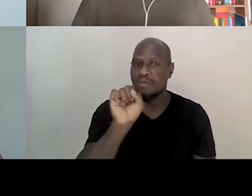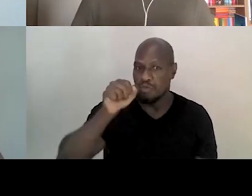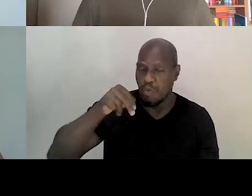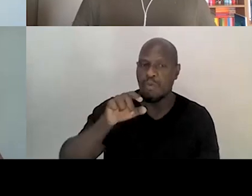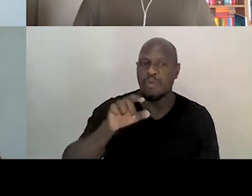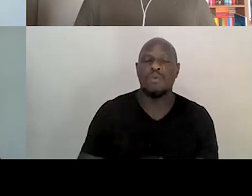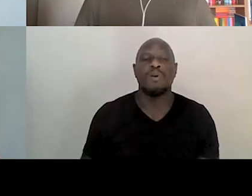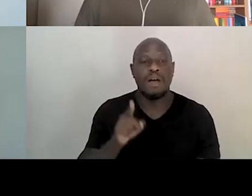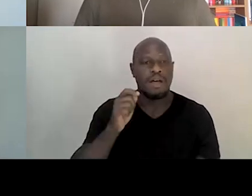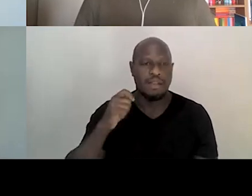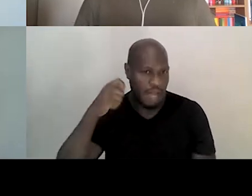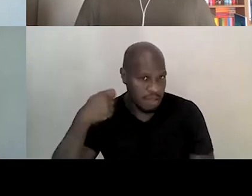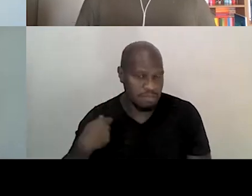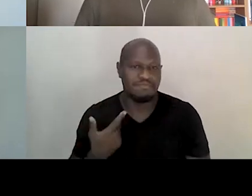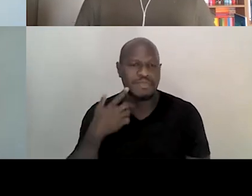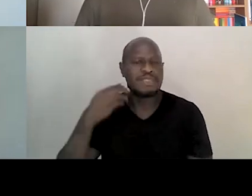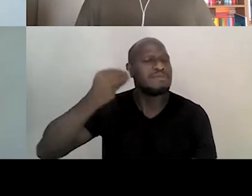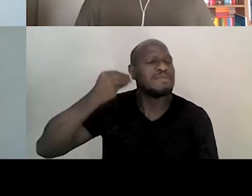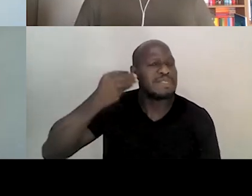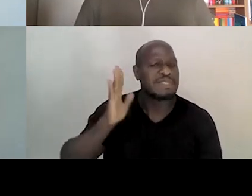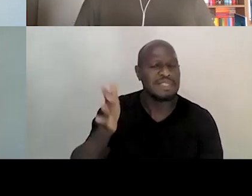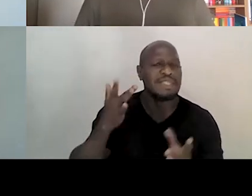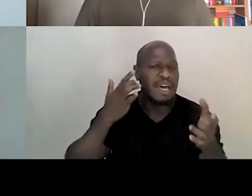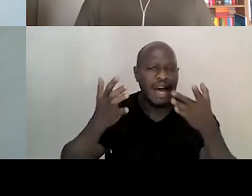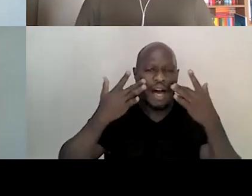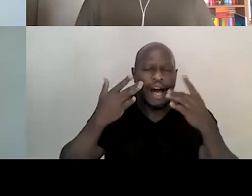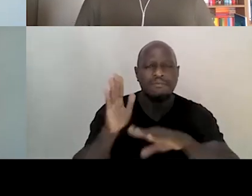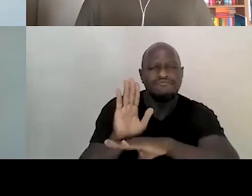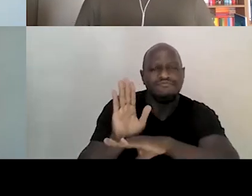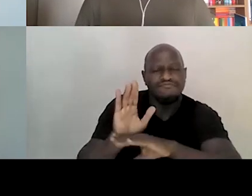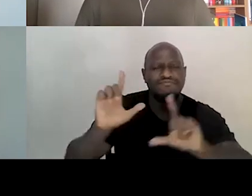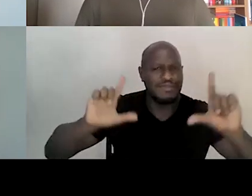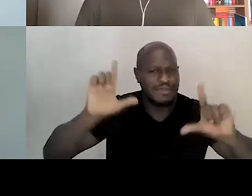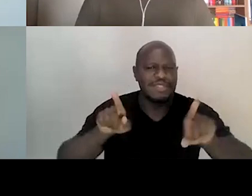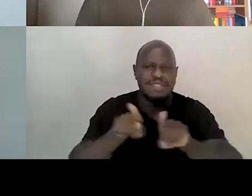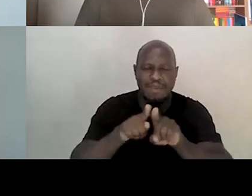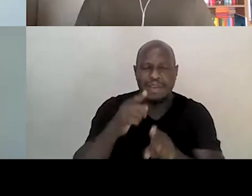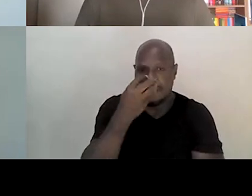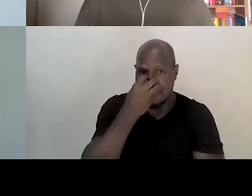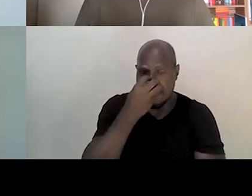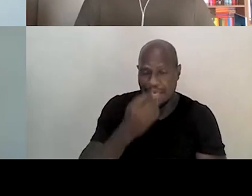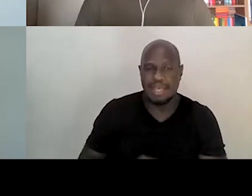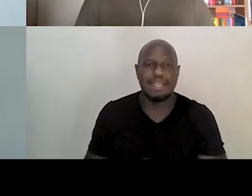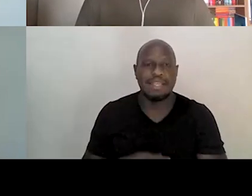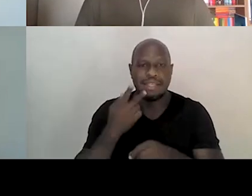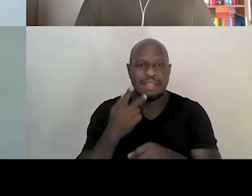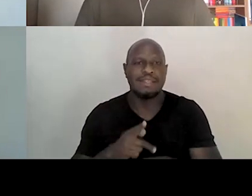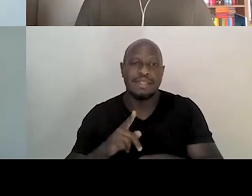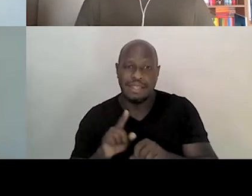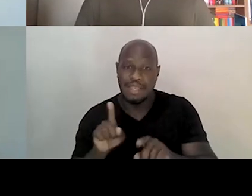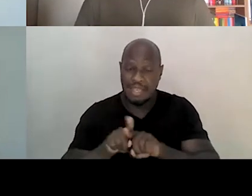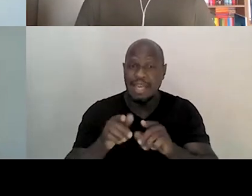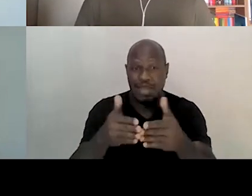Lopes é ator com experiência em teatro, cinema e televisão e palhaço também. É graduado em licenciatura em teatro pela